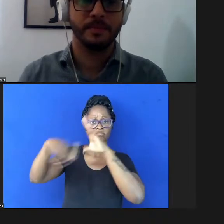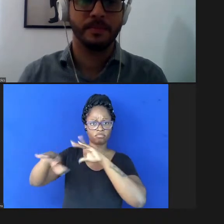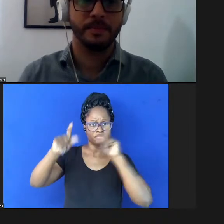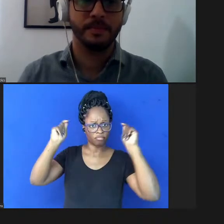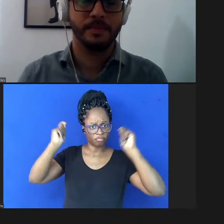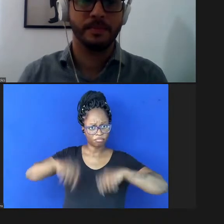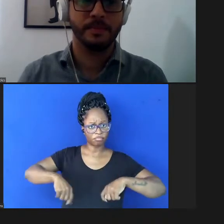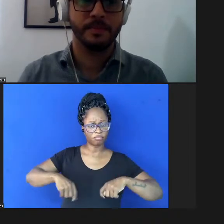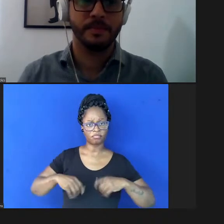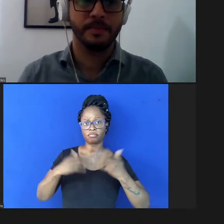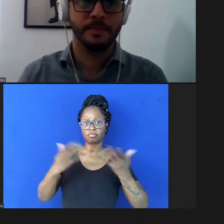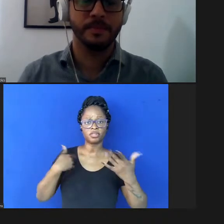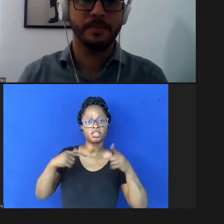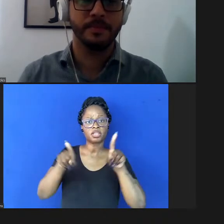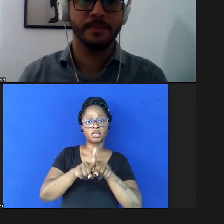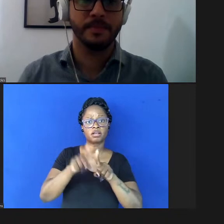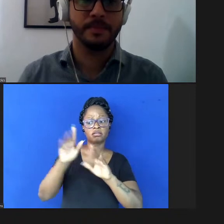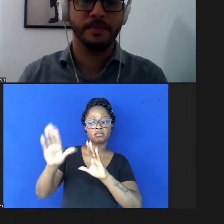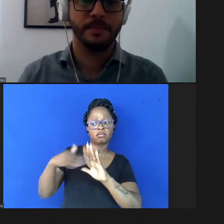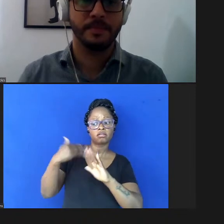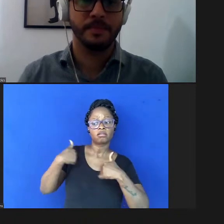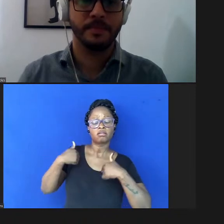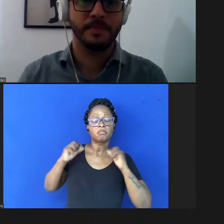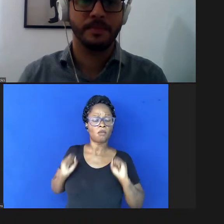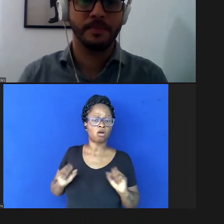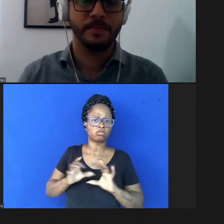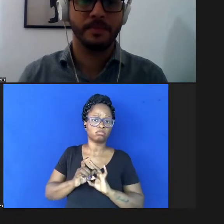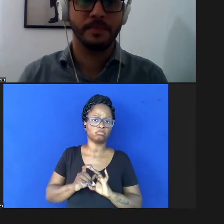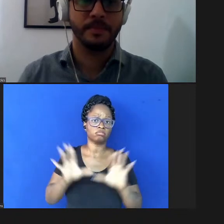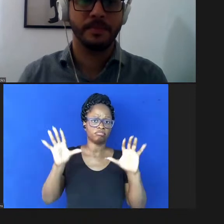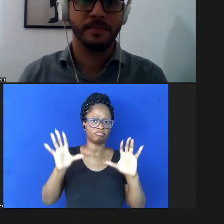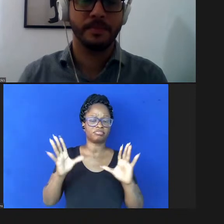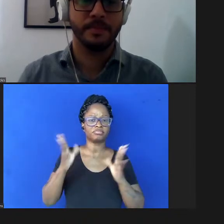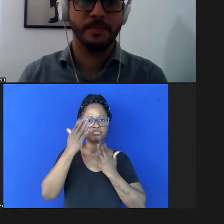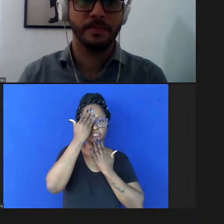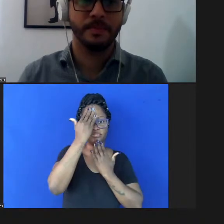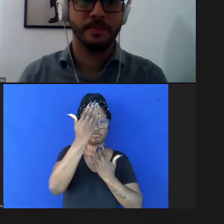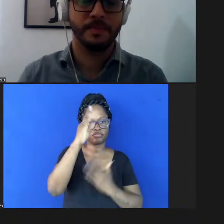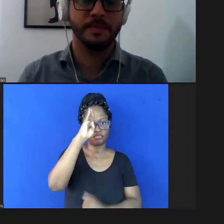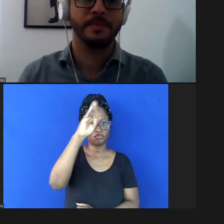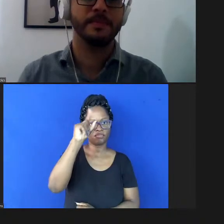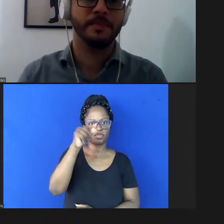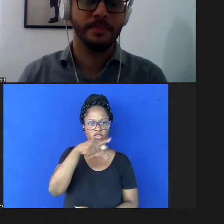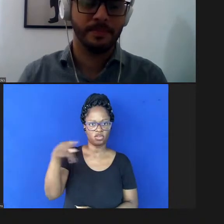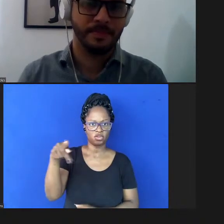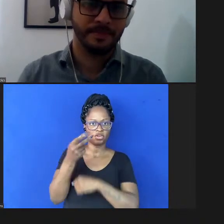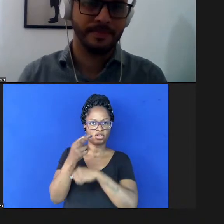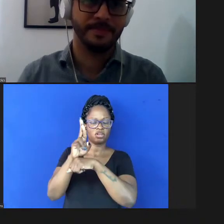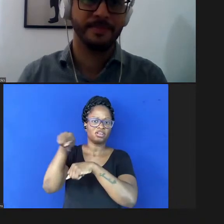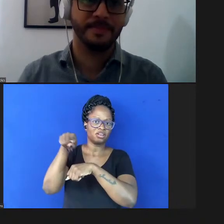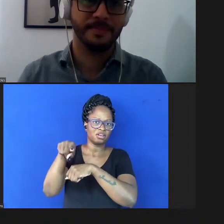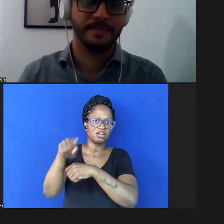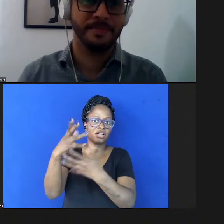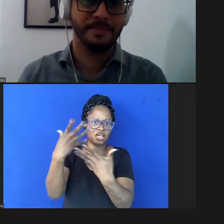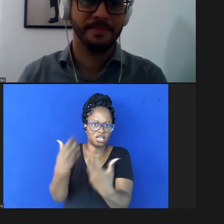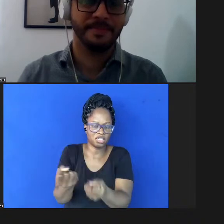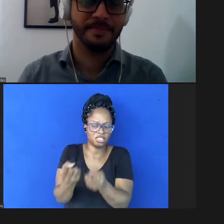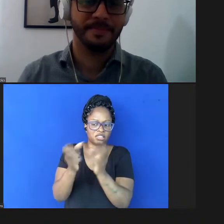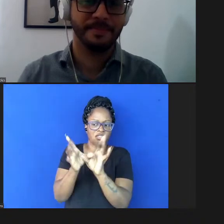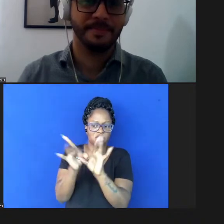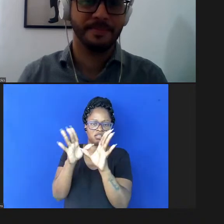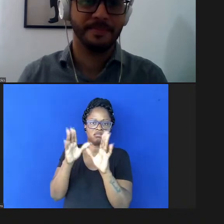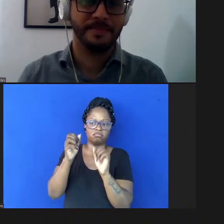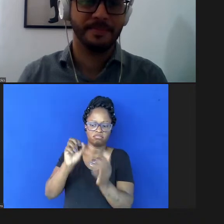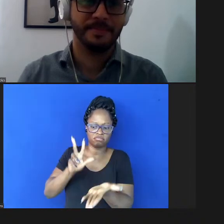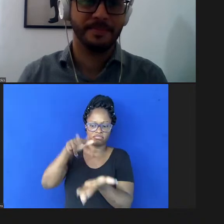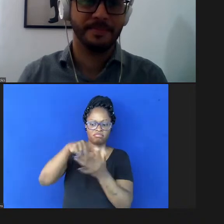também se quiserem me mandar um e-mail podem mandar e agradecer principalmente o professor Bernardo Rentier pela sua disponibilidade de estar aqui com a